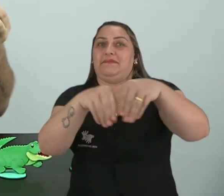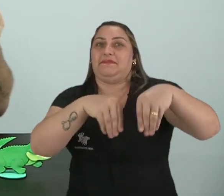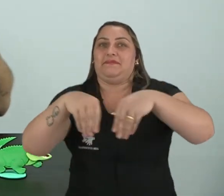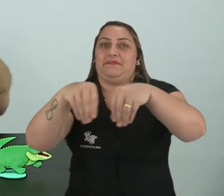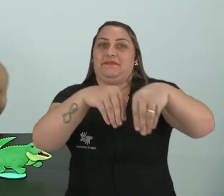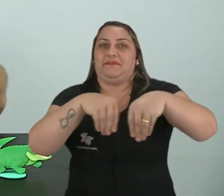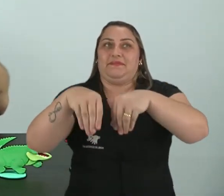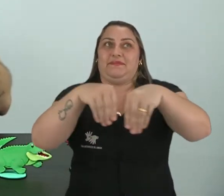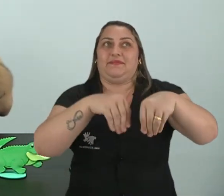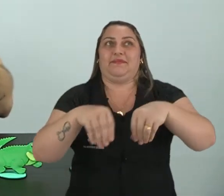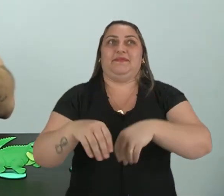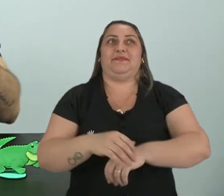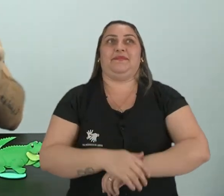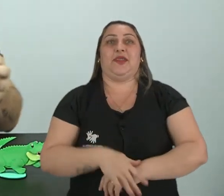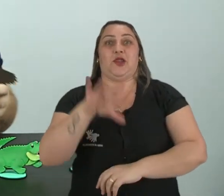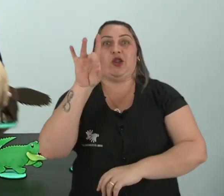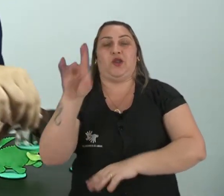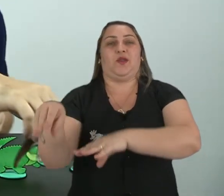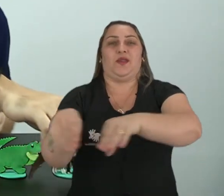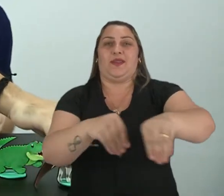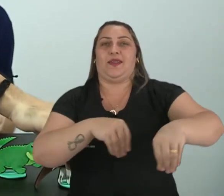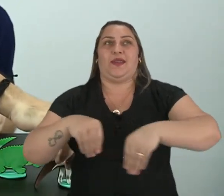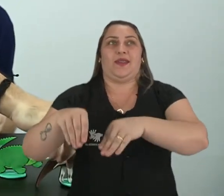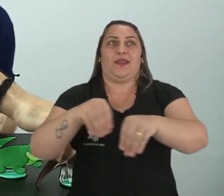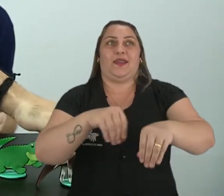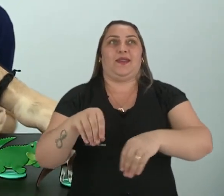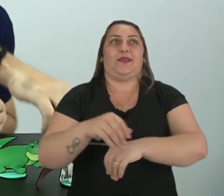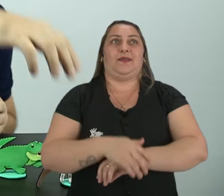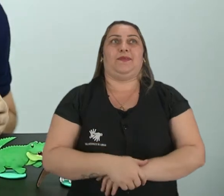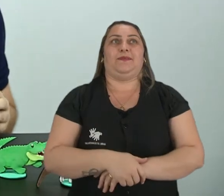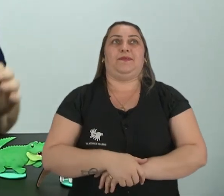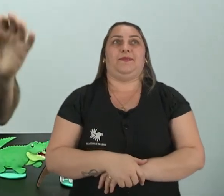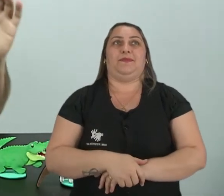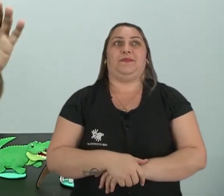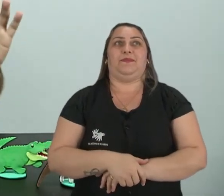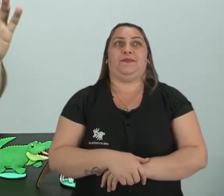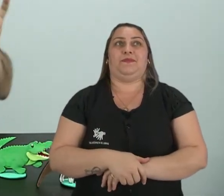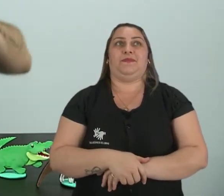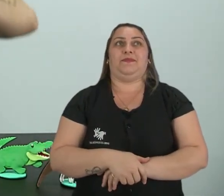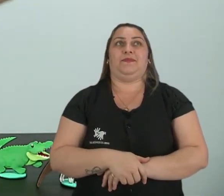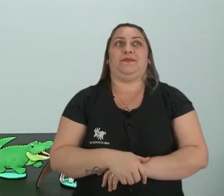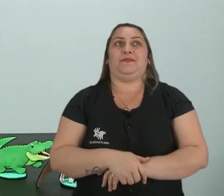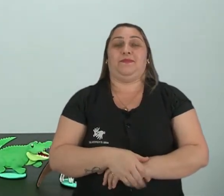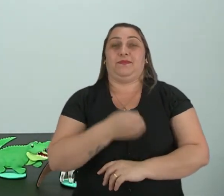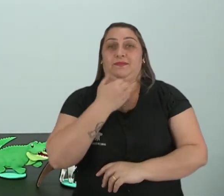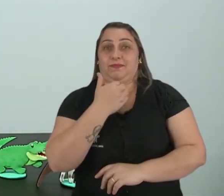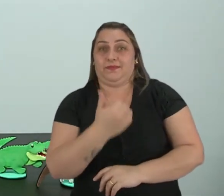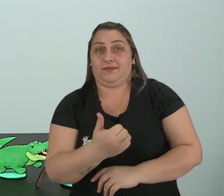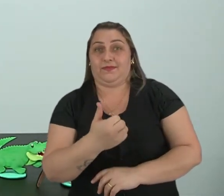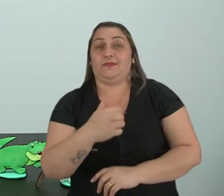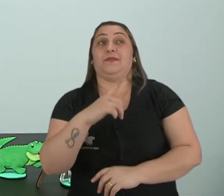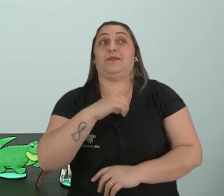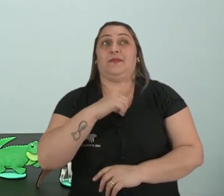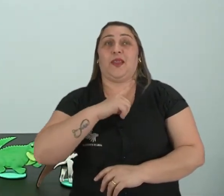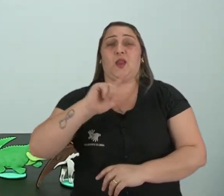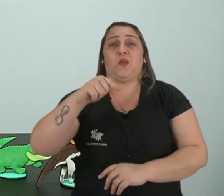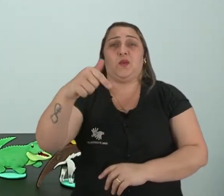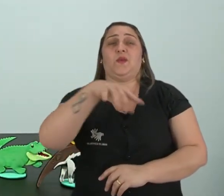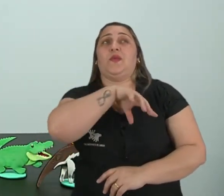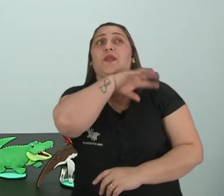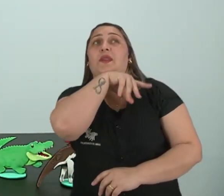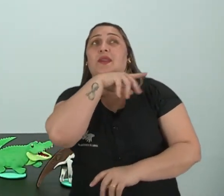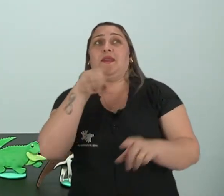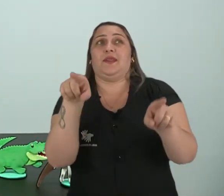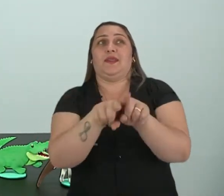é só terrestre. Tá? Esse aqui é o tamanduá, ele é terrestre. Tudo bem até aí? E nós temos outros animais aqui